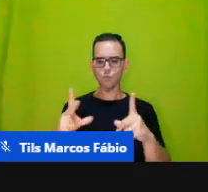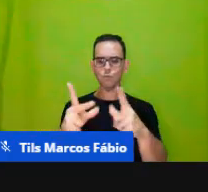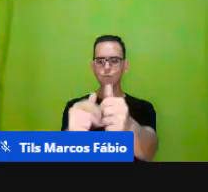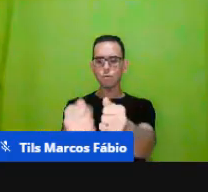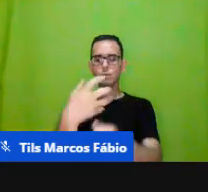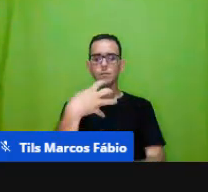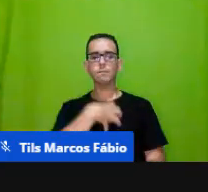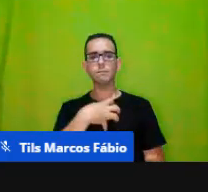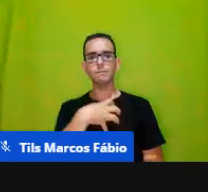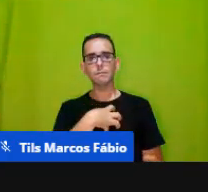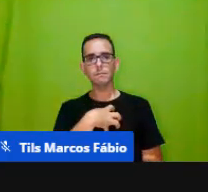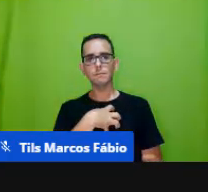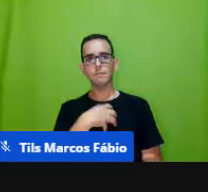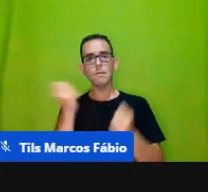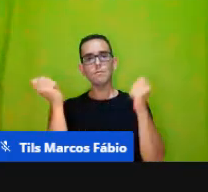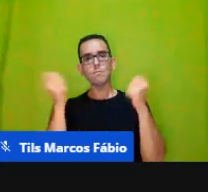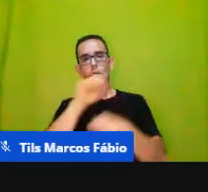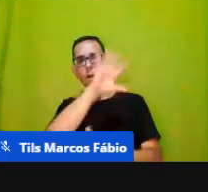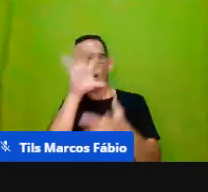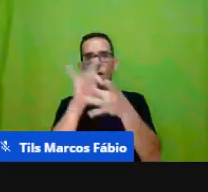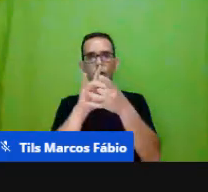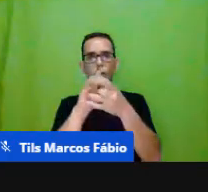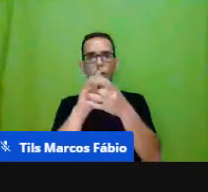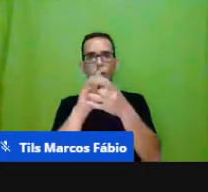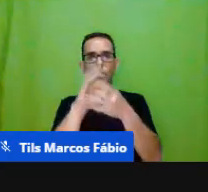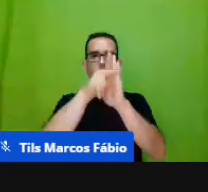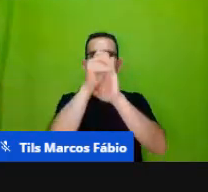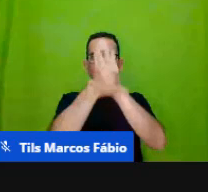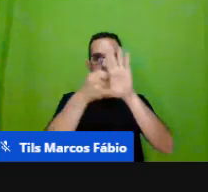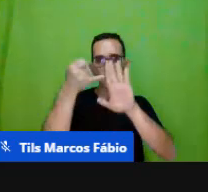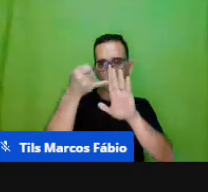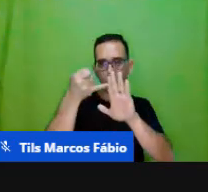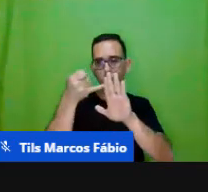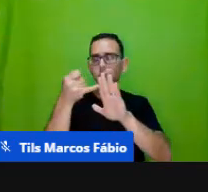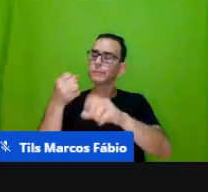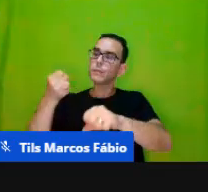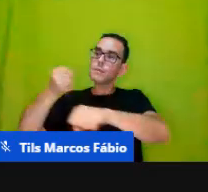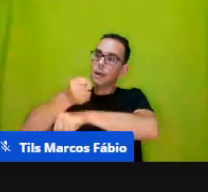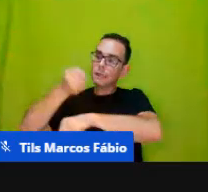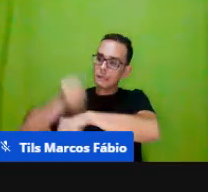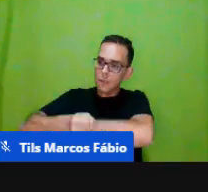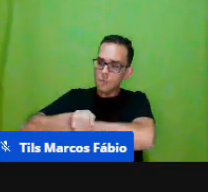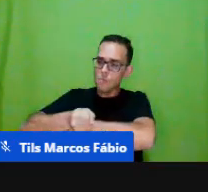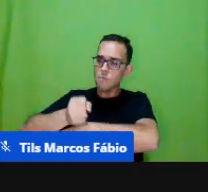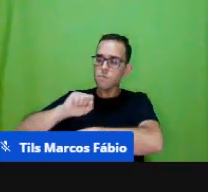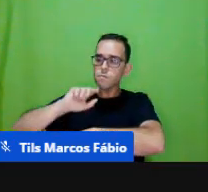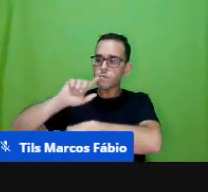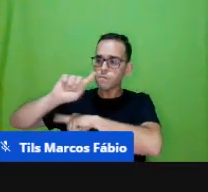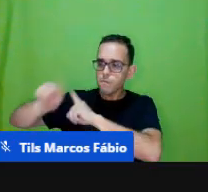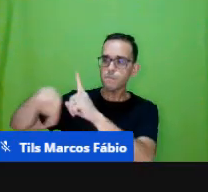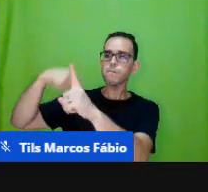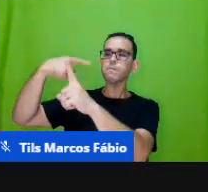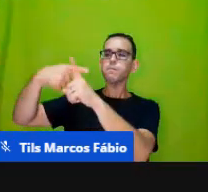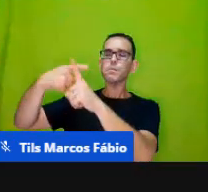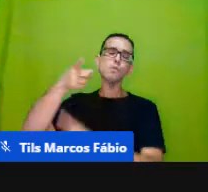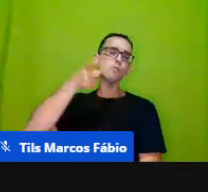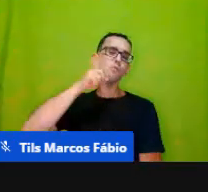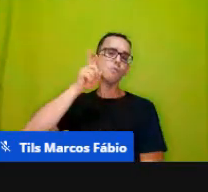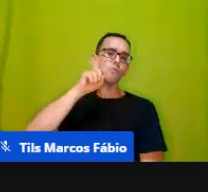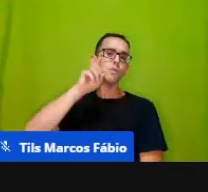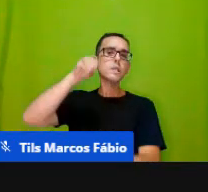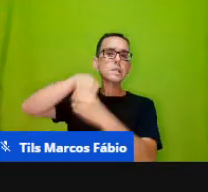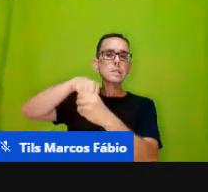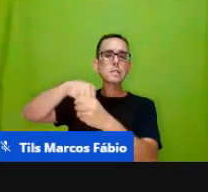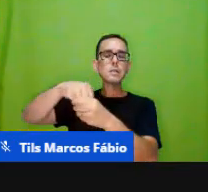né pode se configurar dentro de um projeto dentro de uma ação cotidiana mesmo no dia a dia dentro de uma